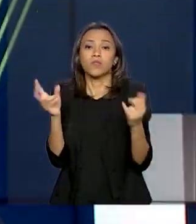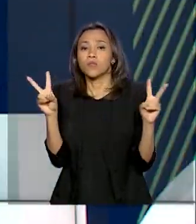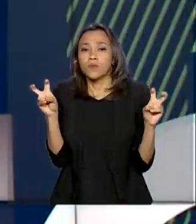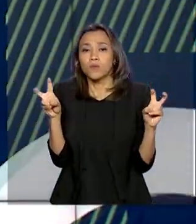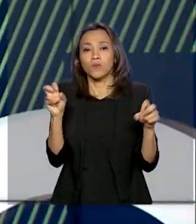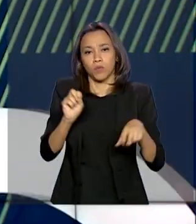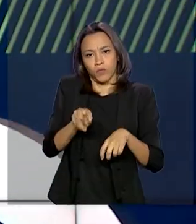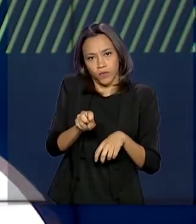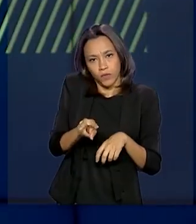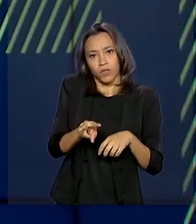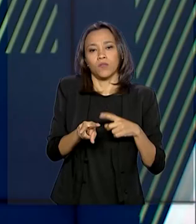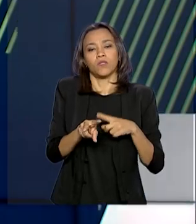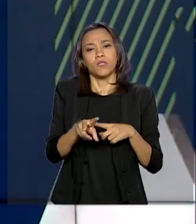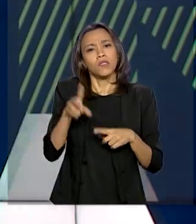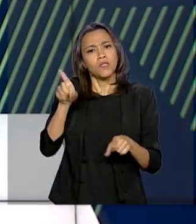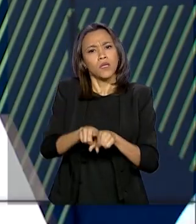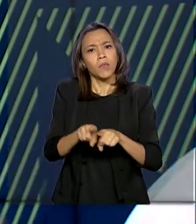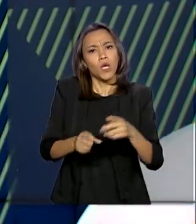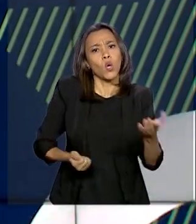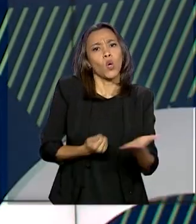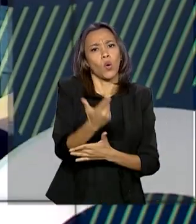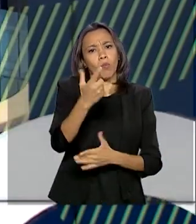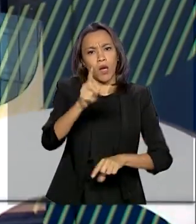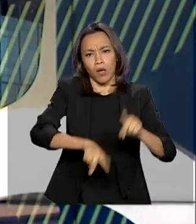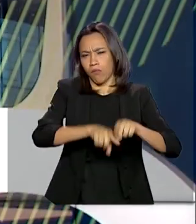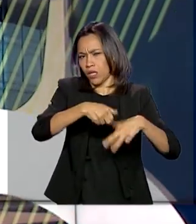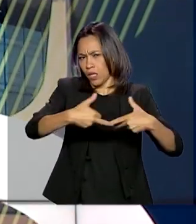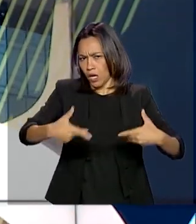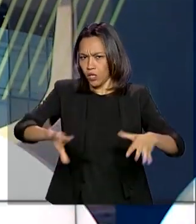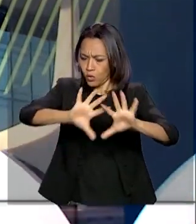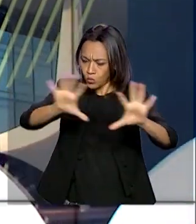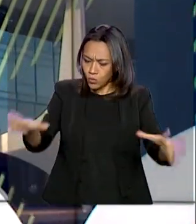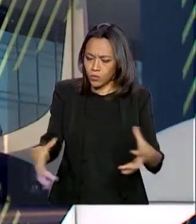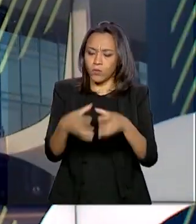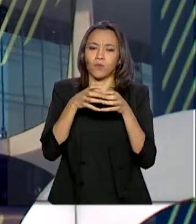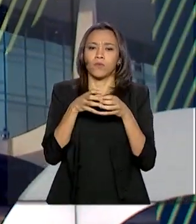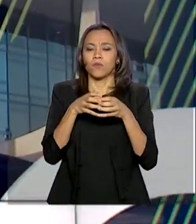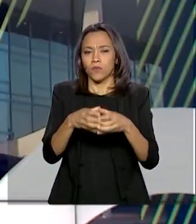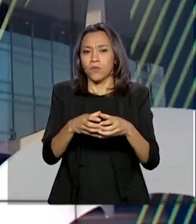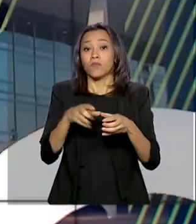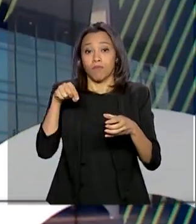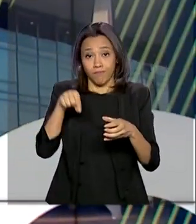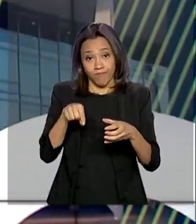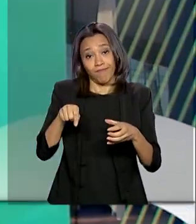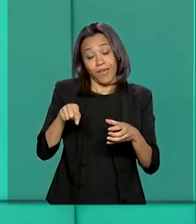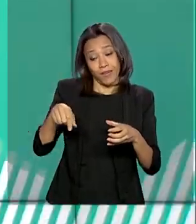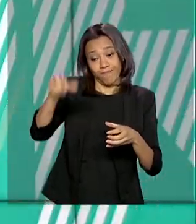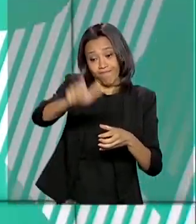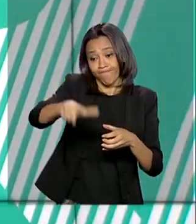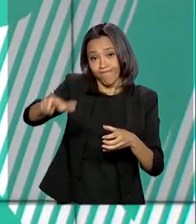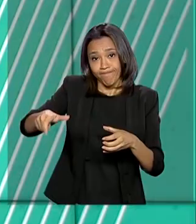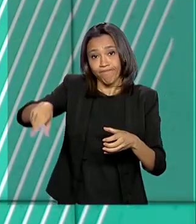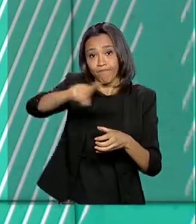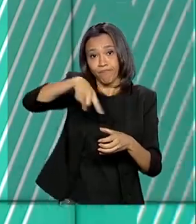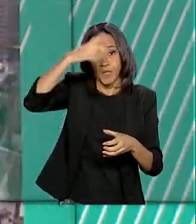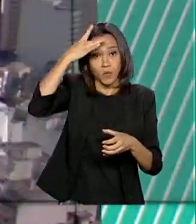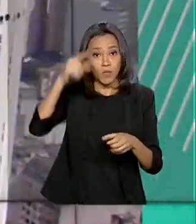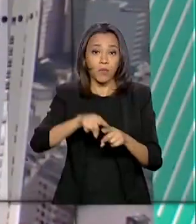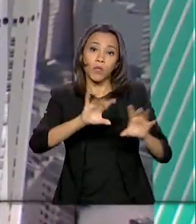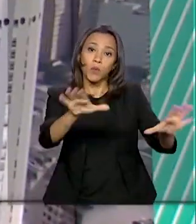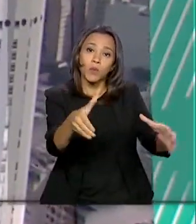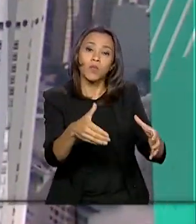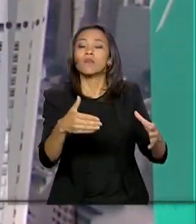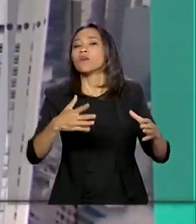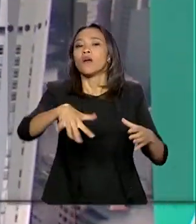vírus e a fazer compras conjuntas de insumos médicos necessários para pacientes e equipes de saúde. Os